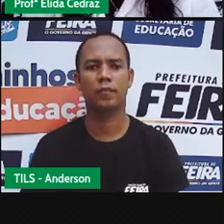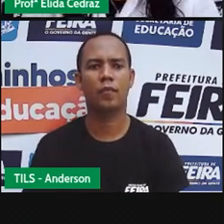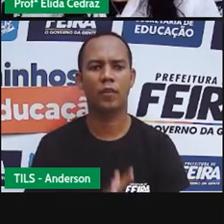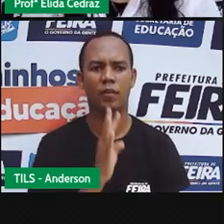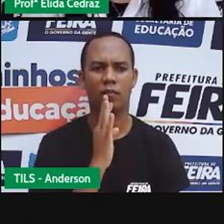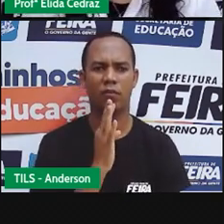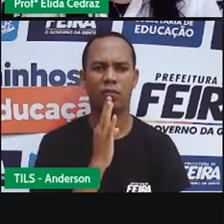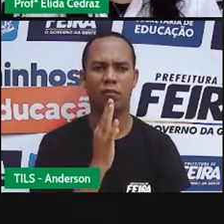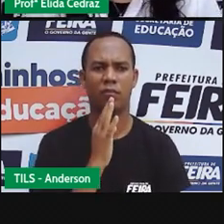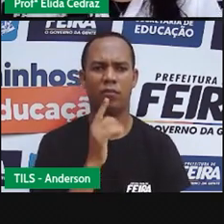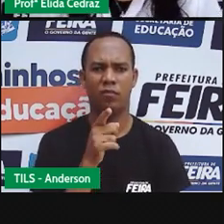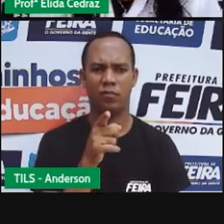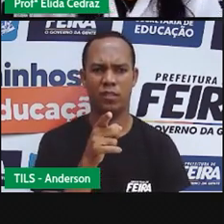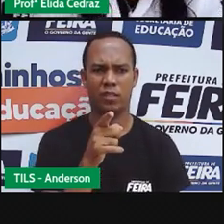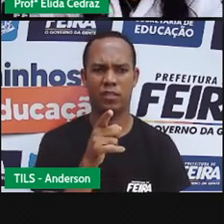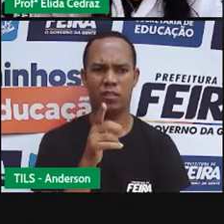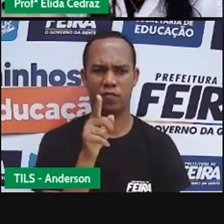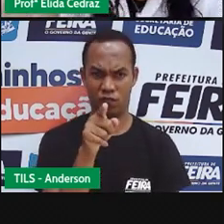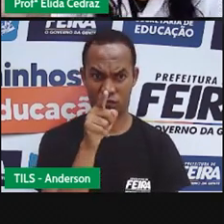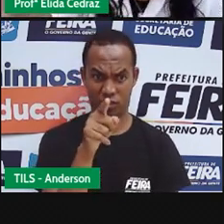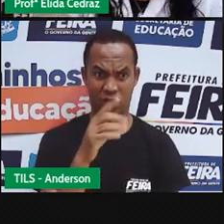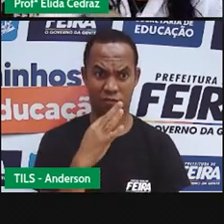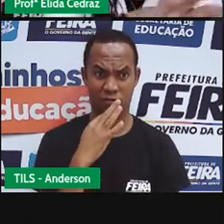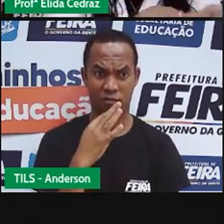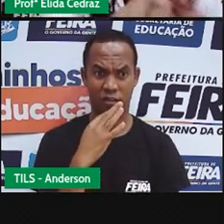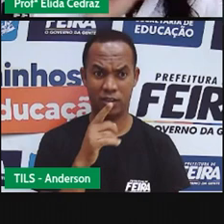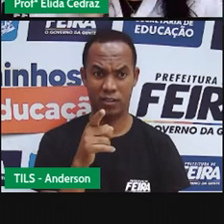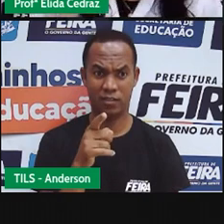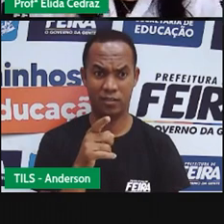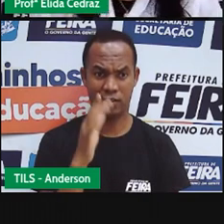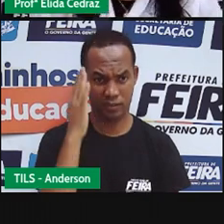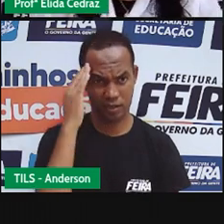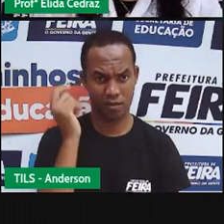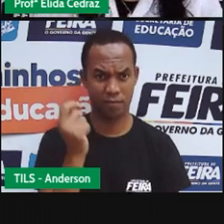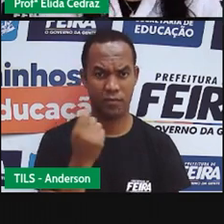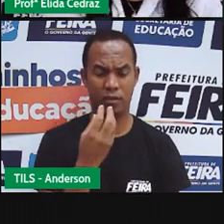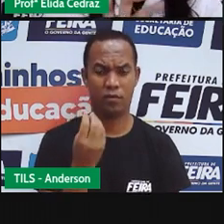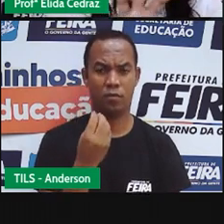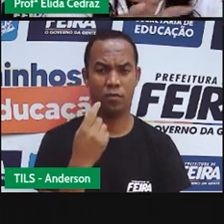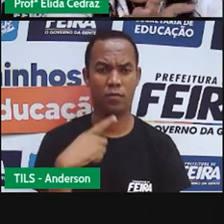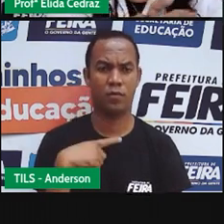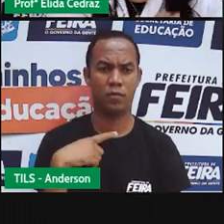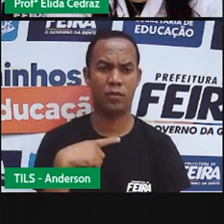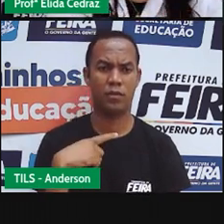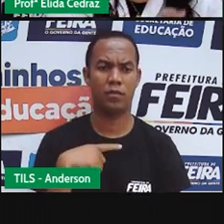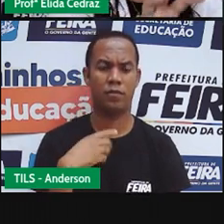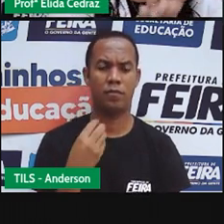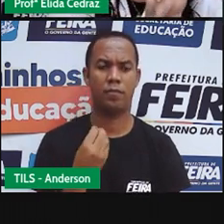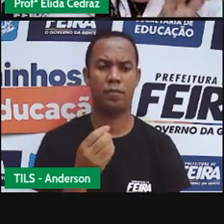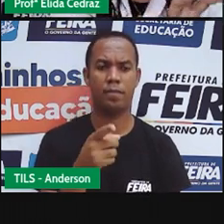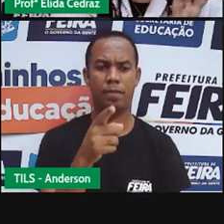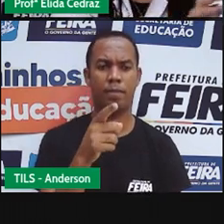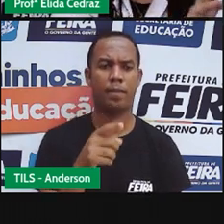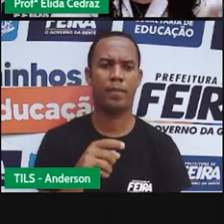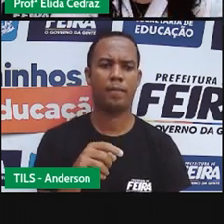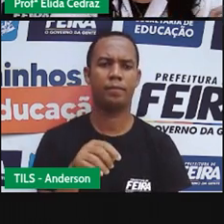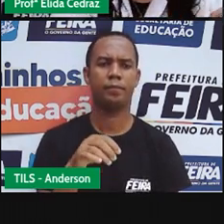Você conhece esses objetos? Esse objeto aqui, esse bichinho. Vamos lá? Aqui eu tenho um